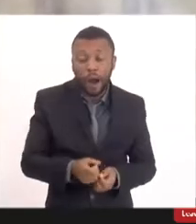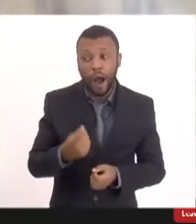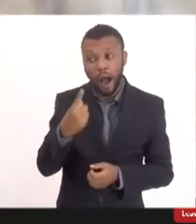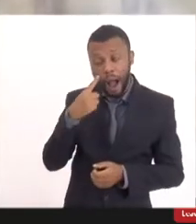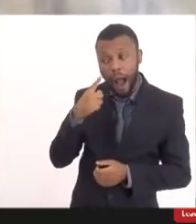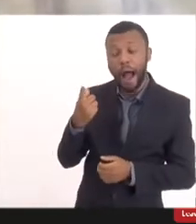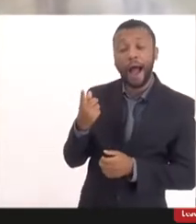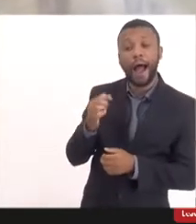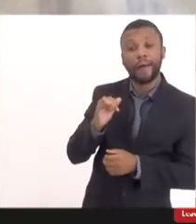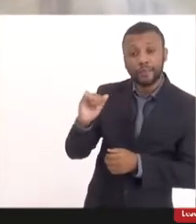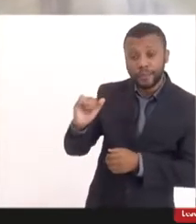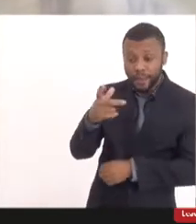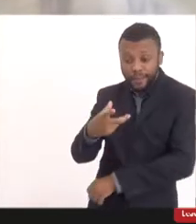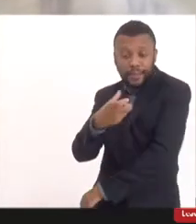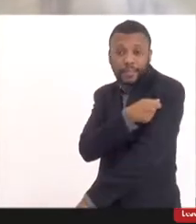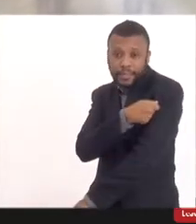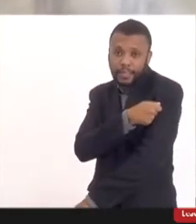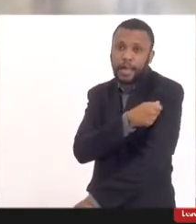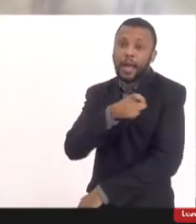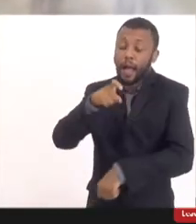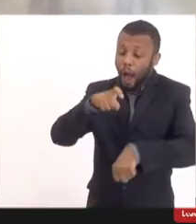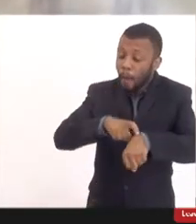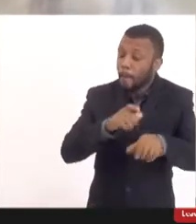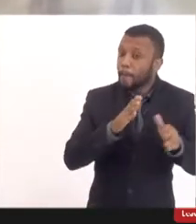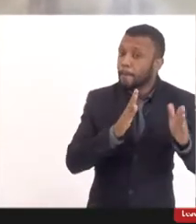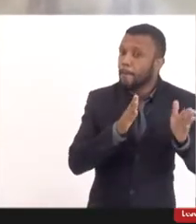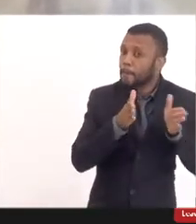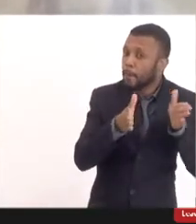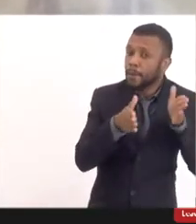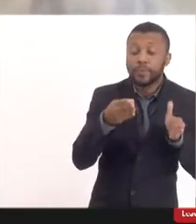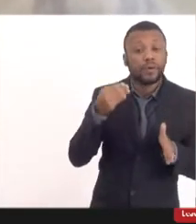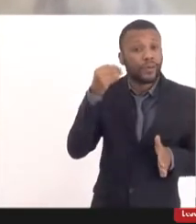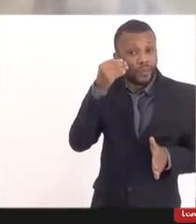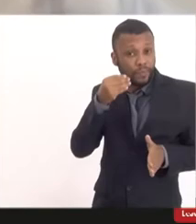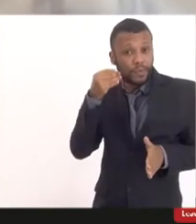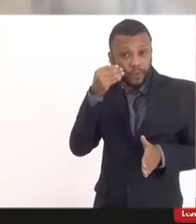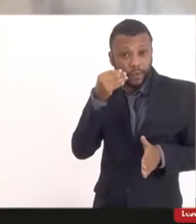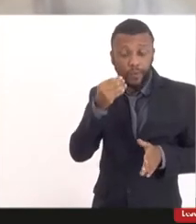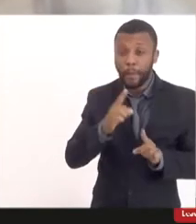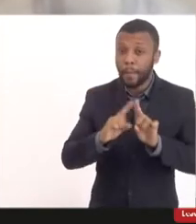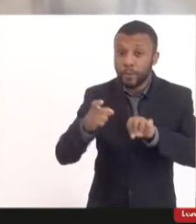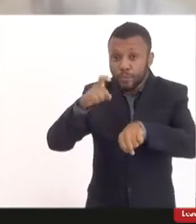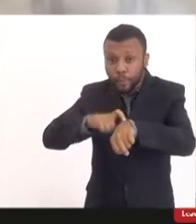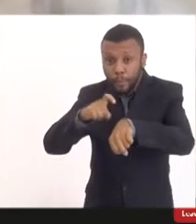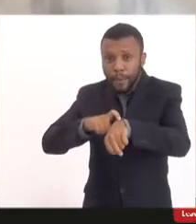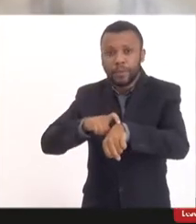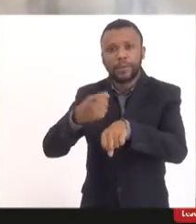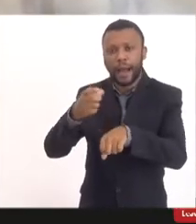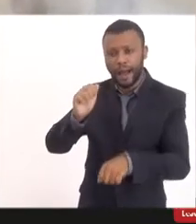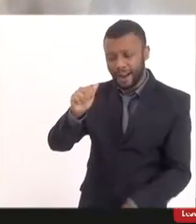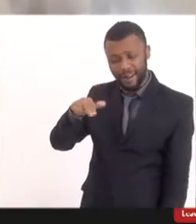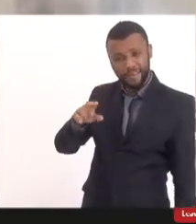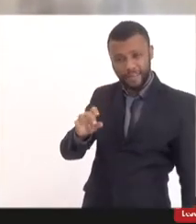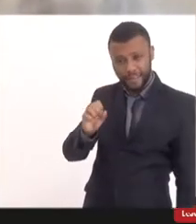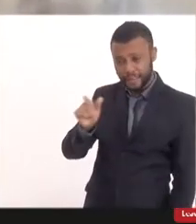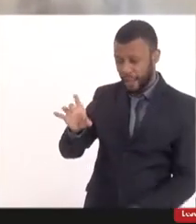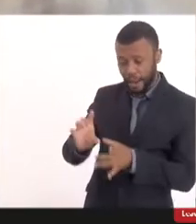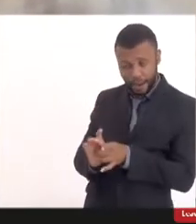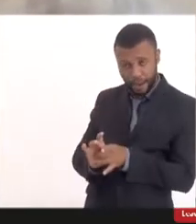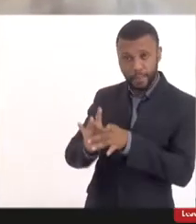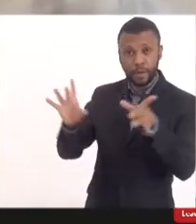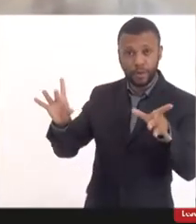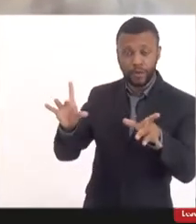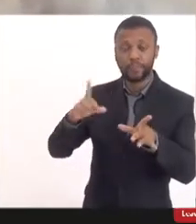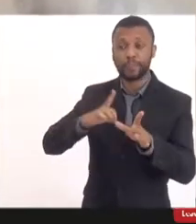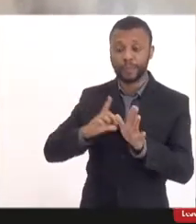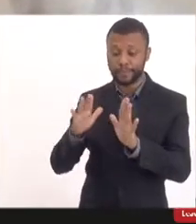é experimental, e acho que, quando foi liberada, ela foi liberada com essa prerrogativa de emergencial,